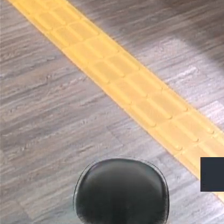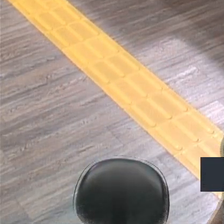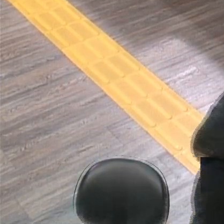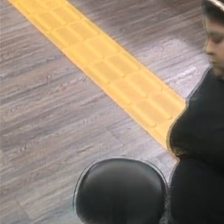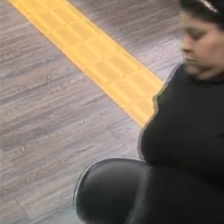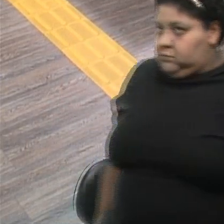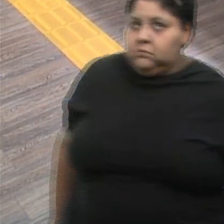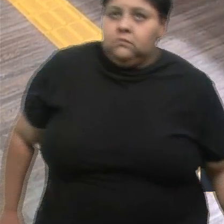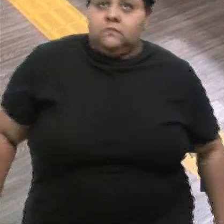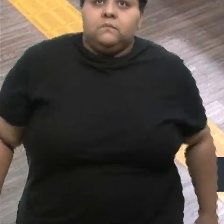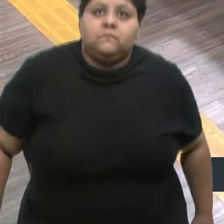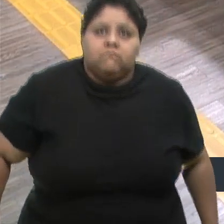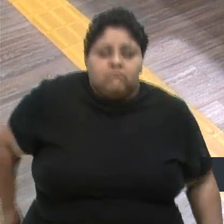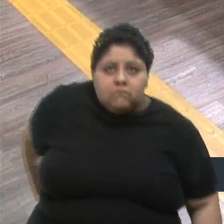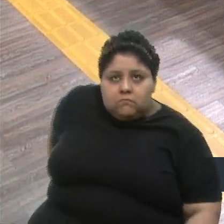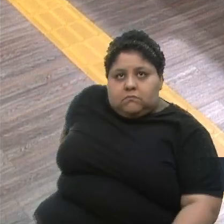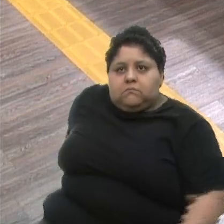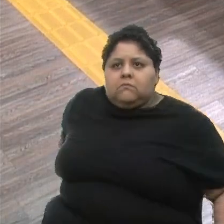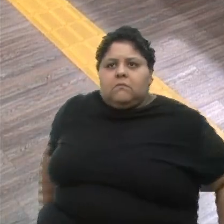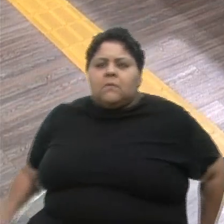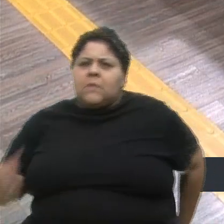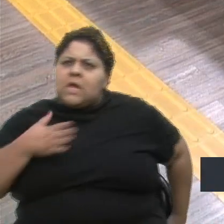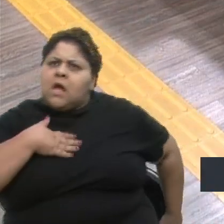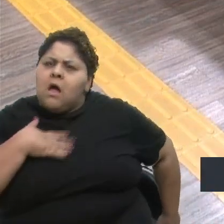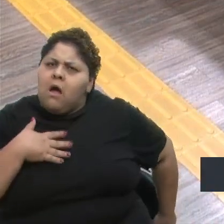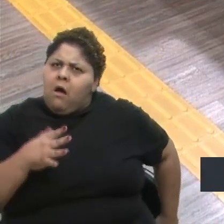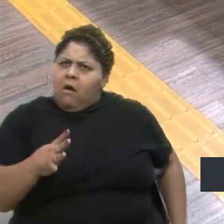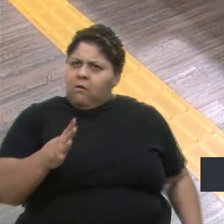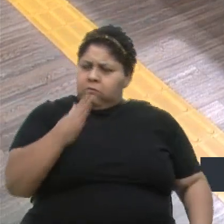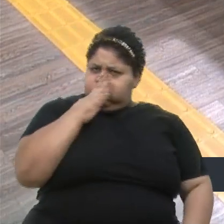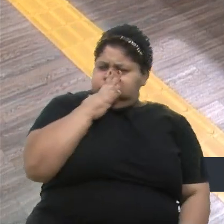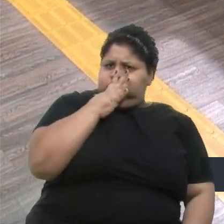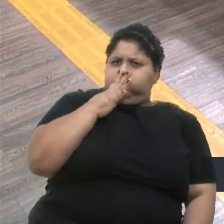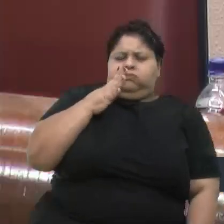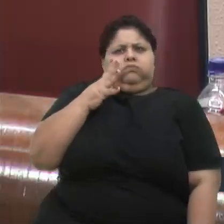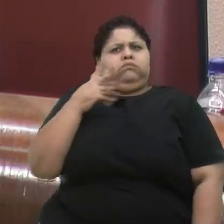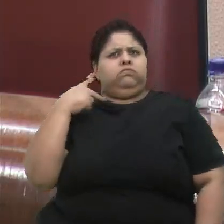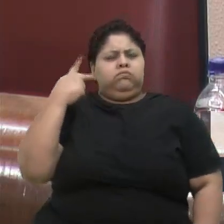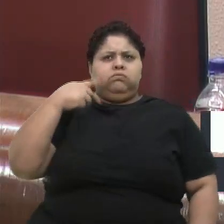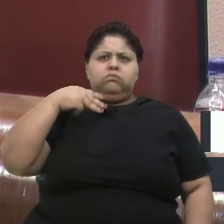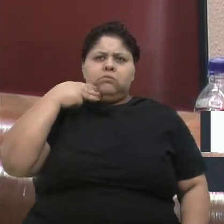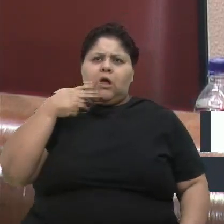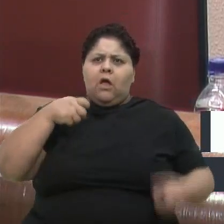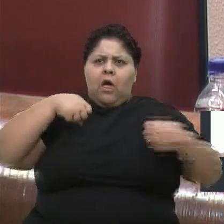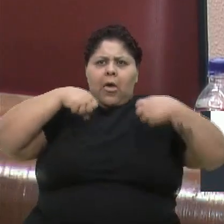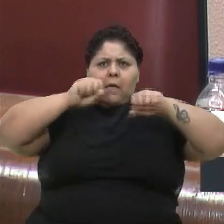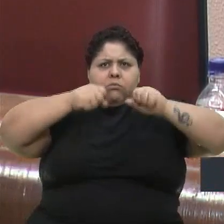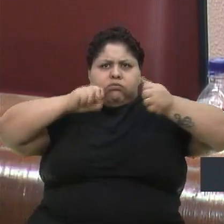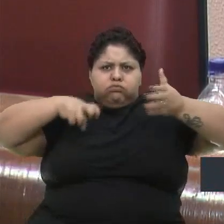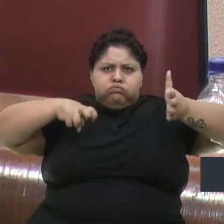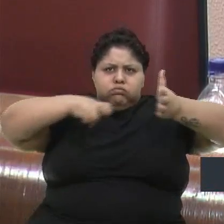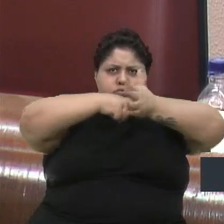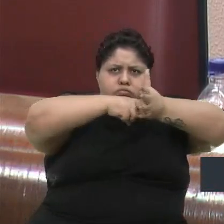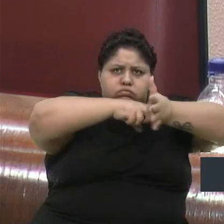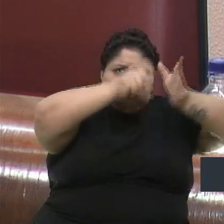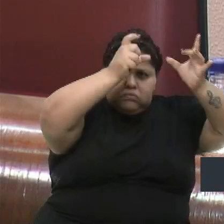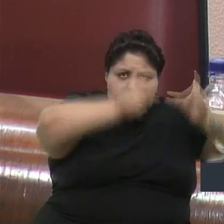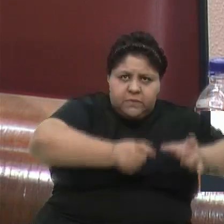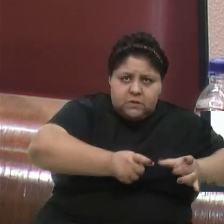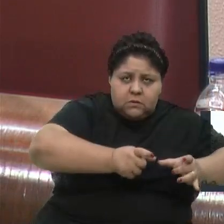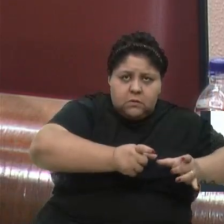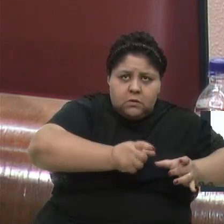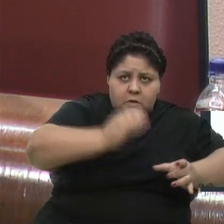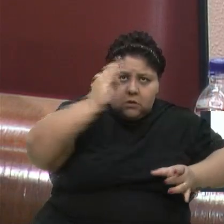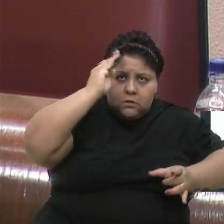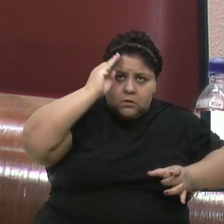Bortola. Estão tocaram uma moto em cima de um guarda de trânsito, mas os guris são do bem?